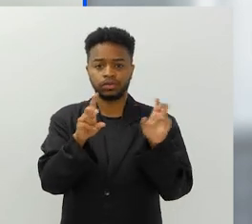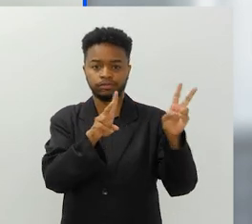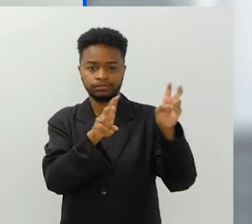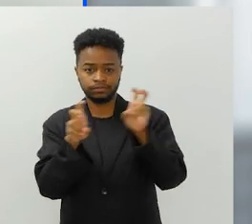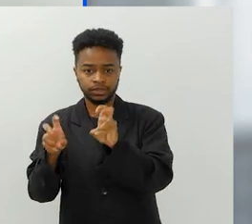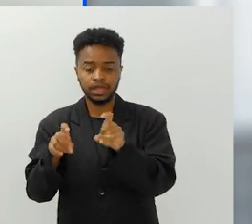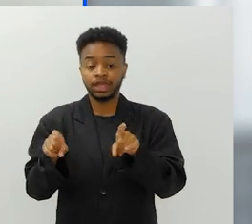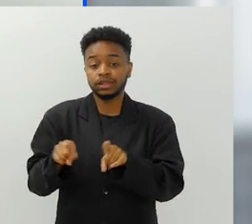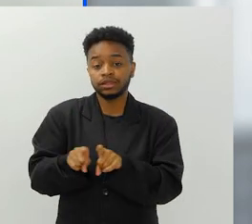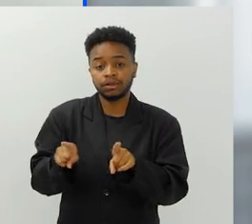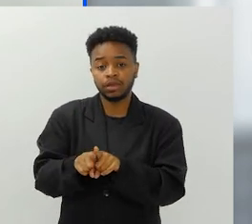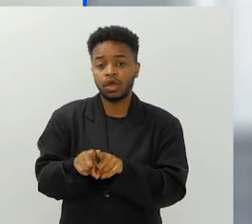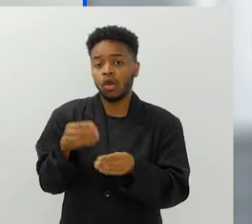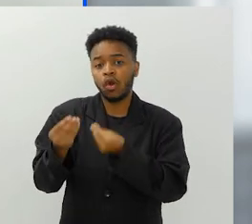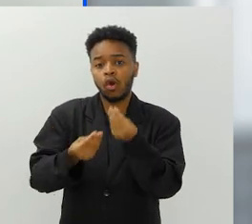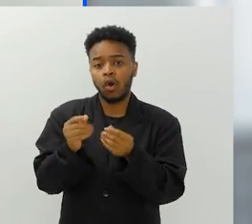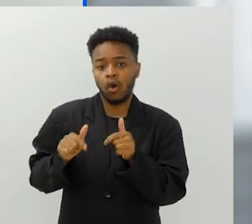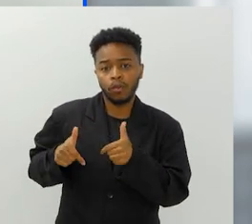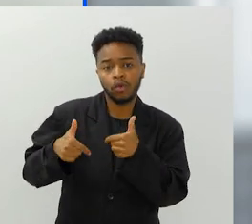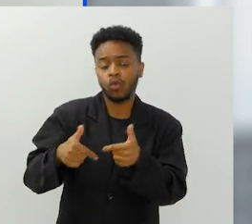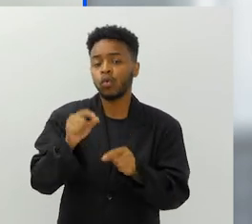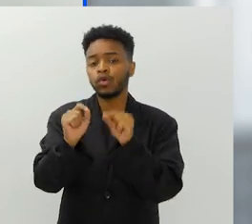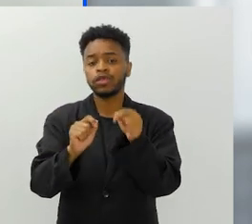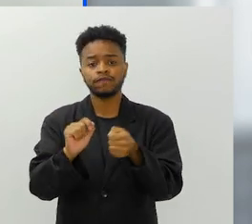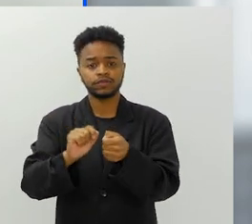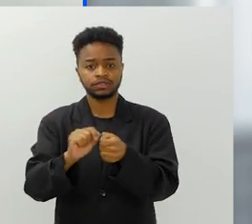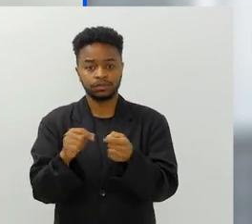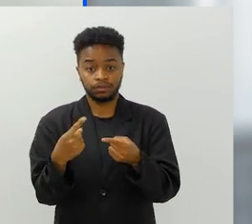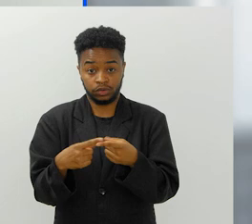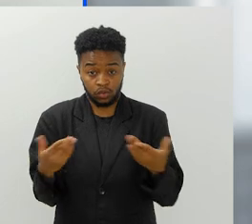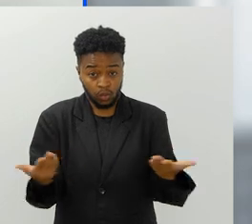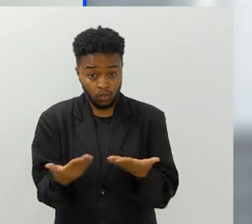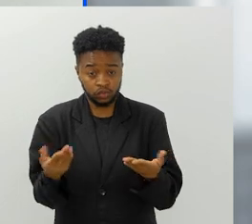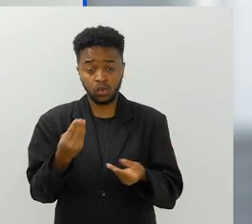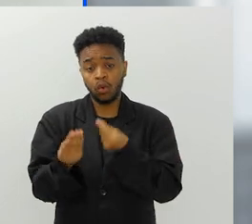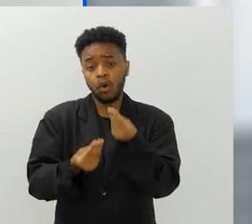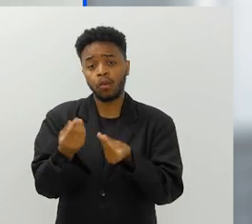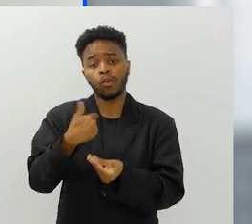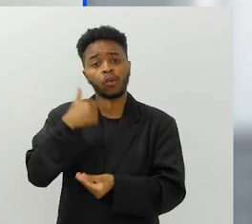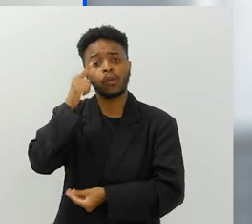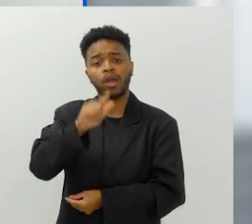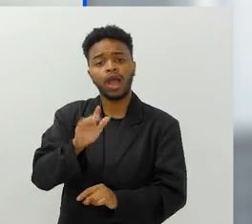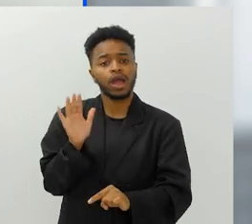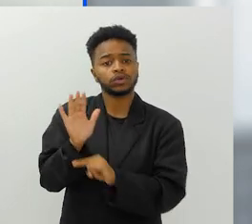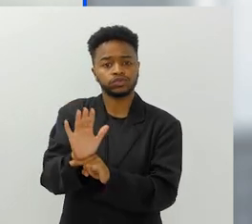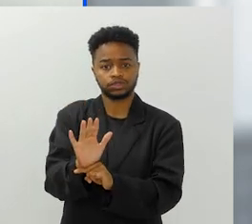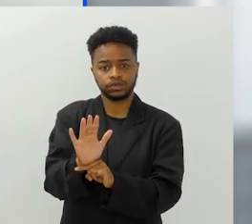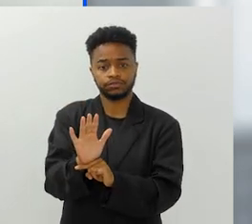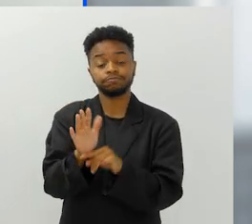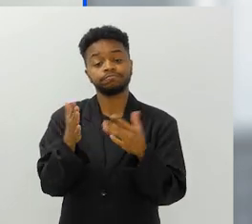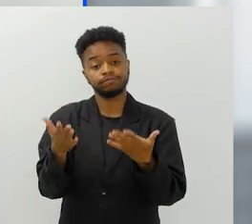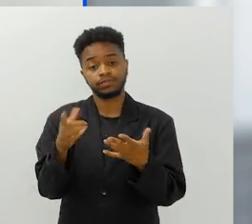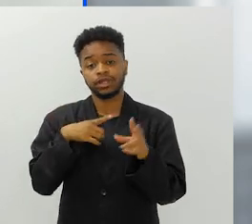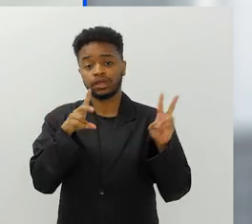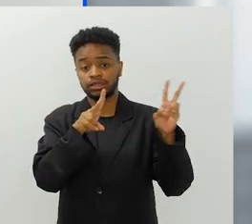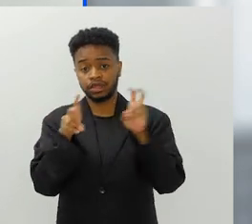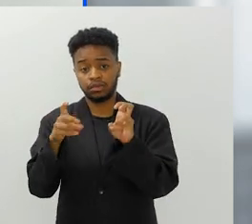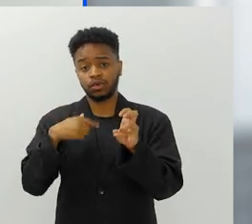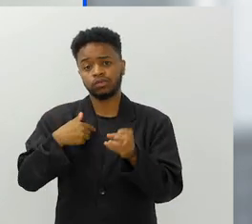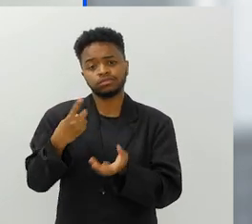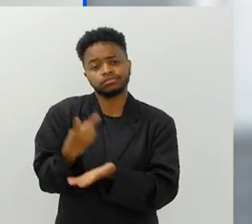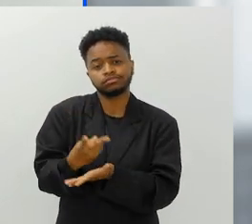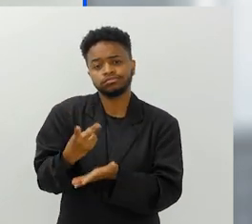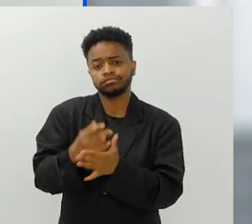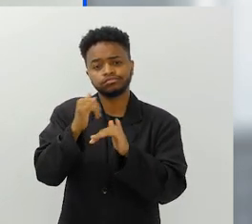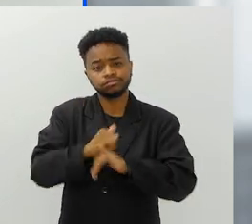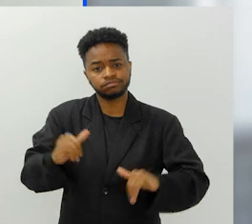relação a isso e também o que fazer ou como fazer, como que eu posso hoje contribuir para isso? E uma coisa que eu sempre